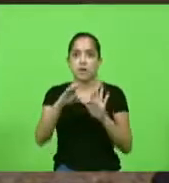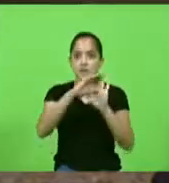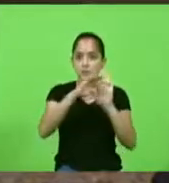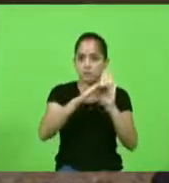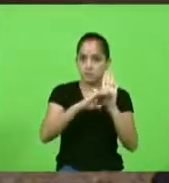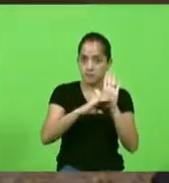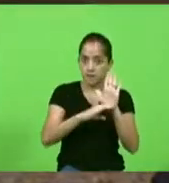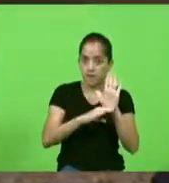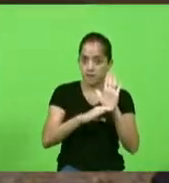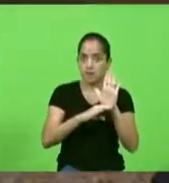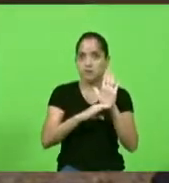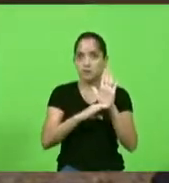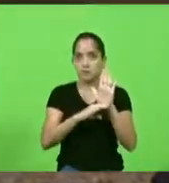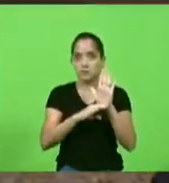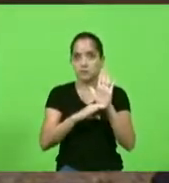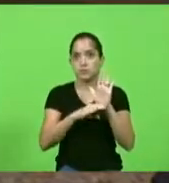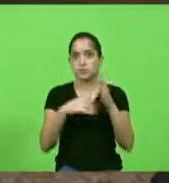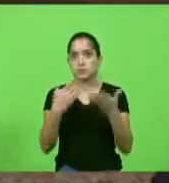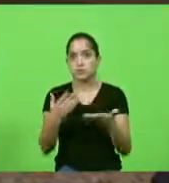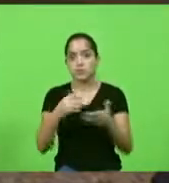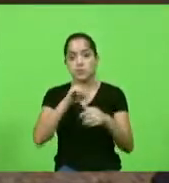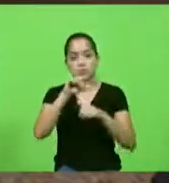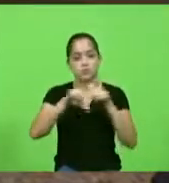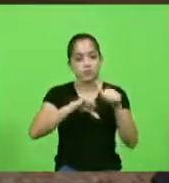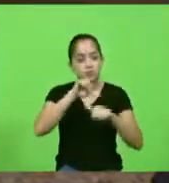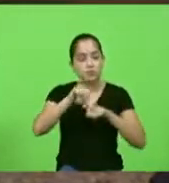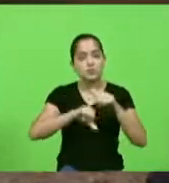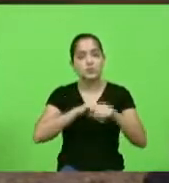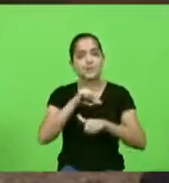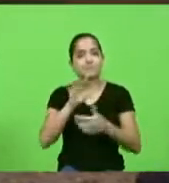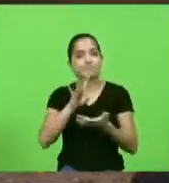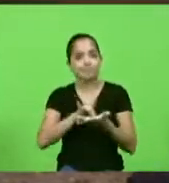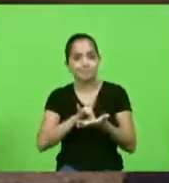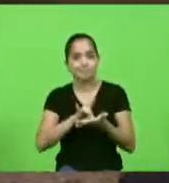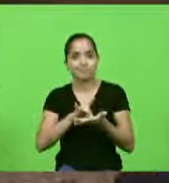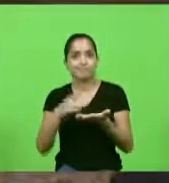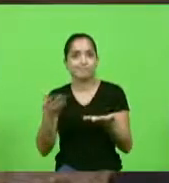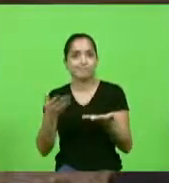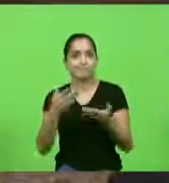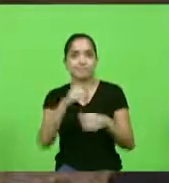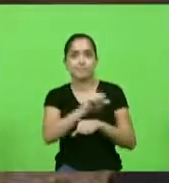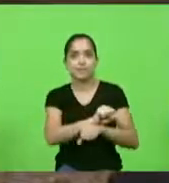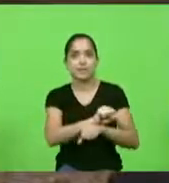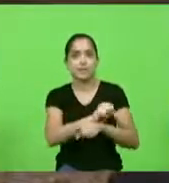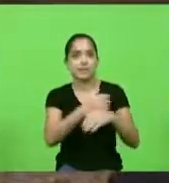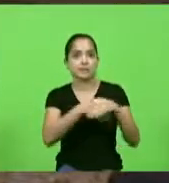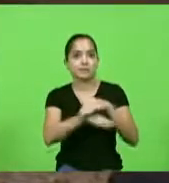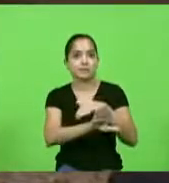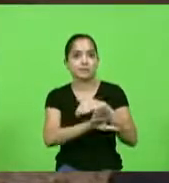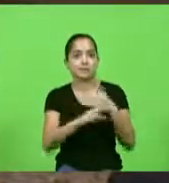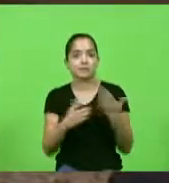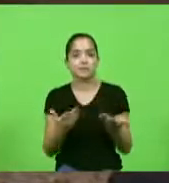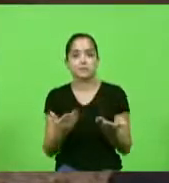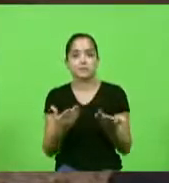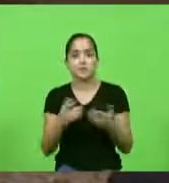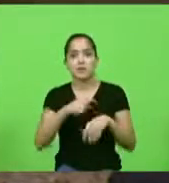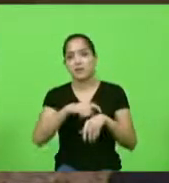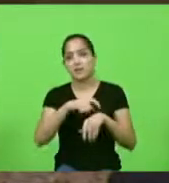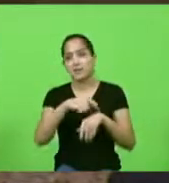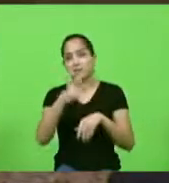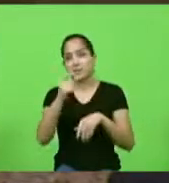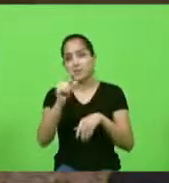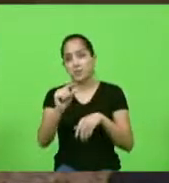são estruturais que podem mudar Santa Catarina de fato elas estão congeladas infelizmente sobra pouco tempo para